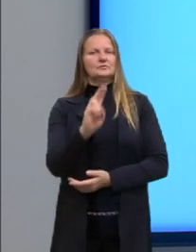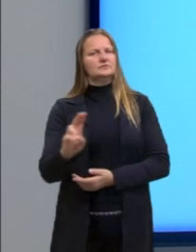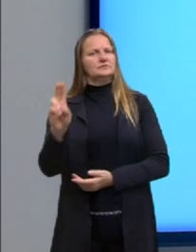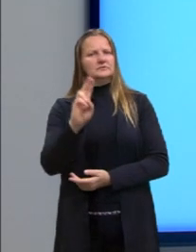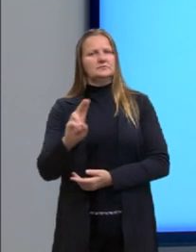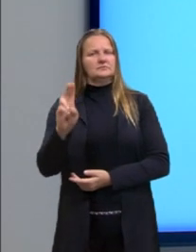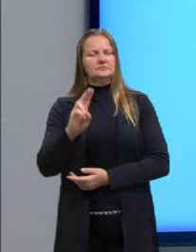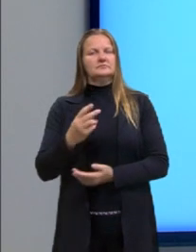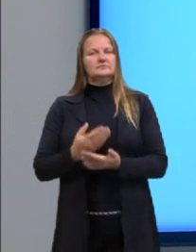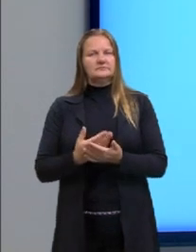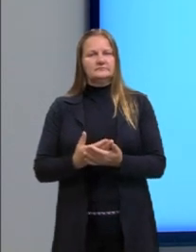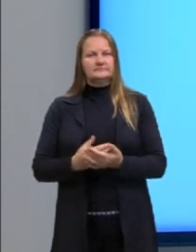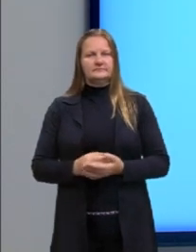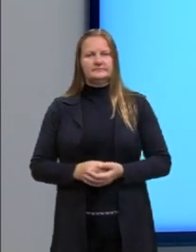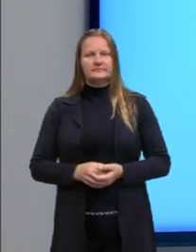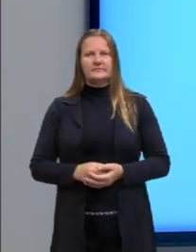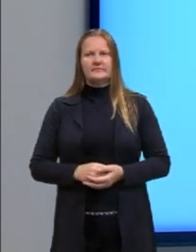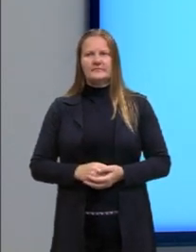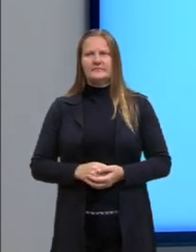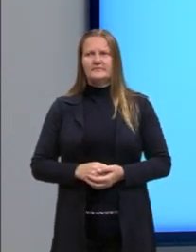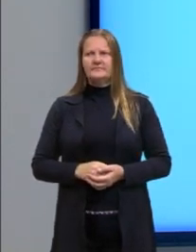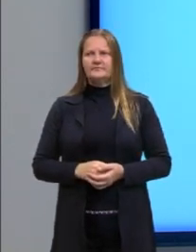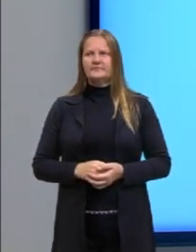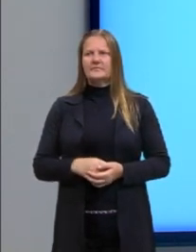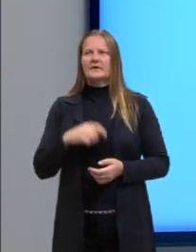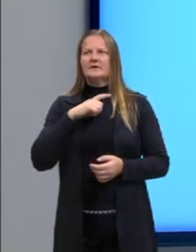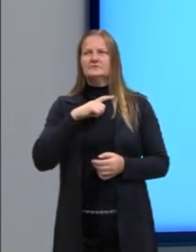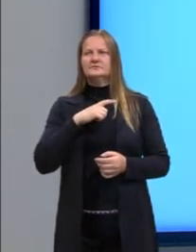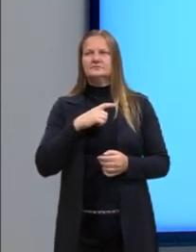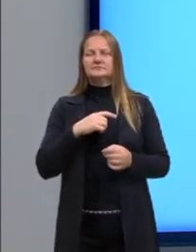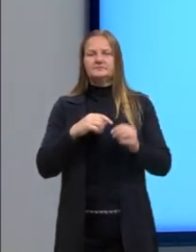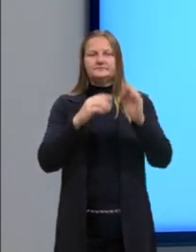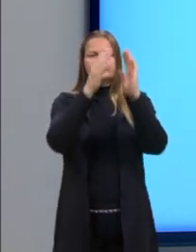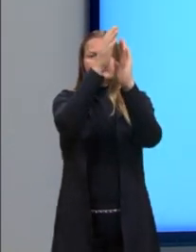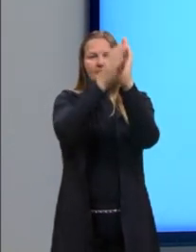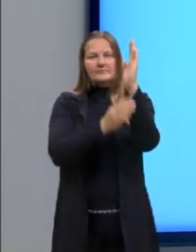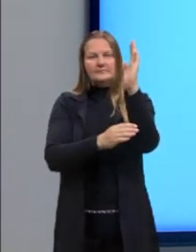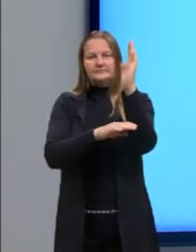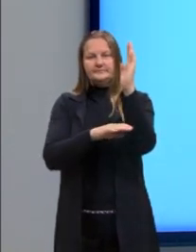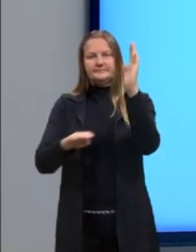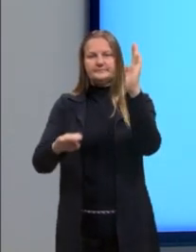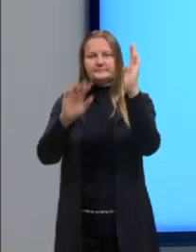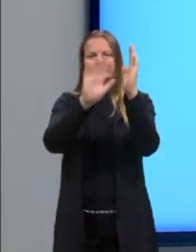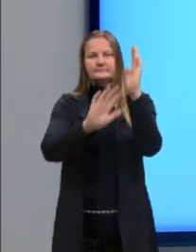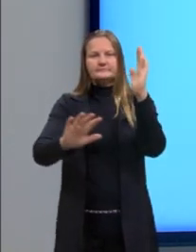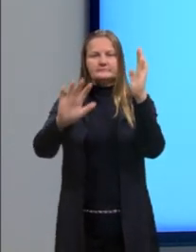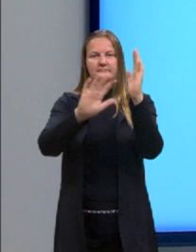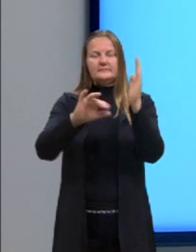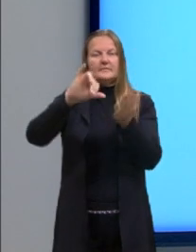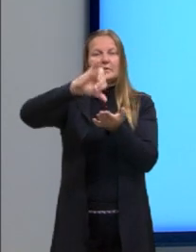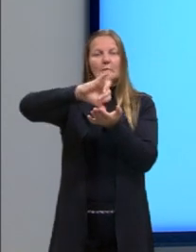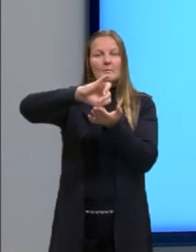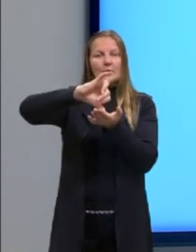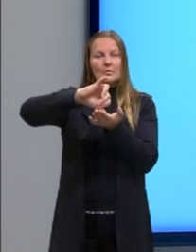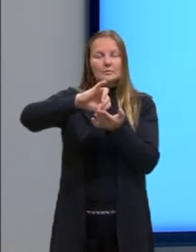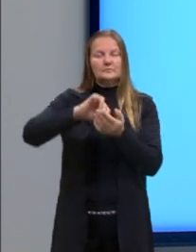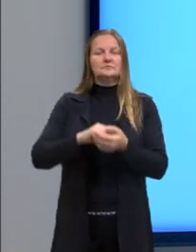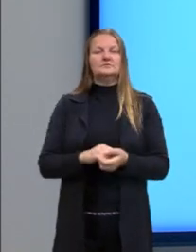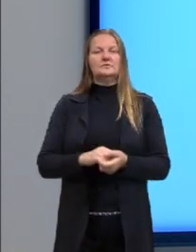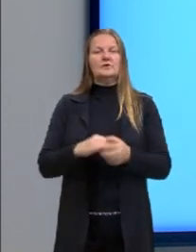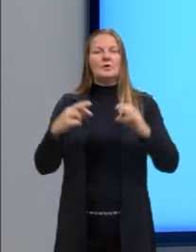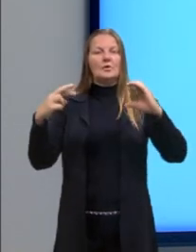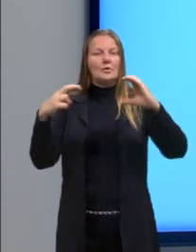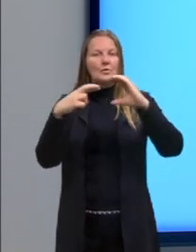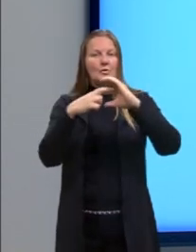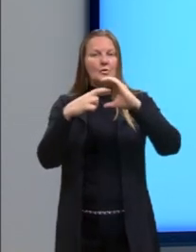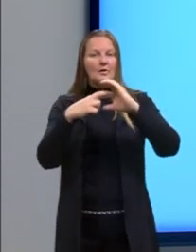aí nas nossas aulas. Então nós tínhamos a circunferência no plano cartesiano, o ponto central, o raio